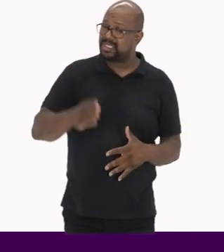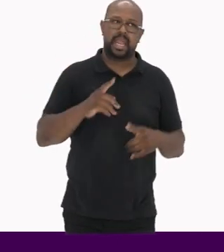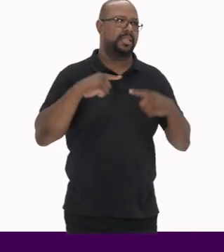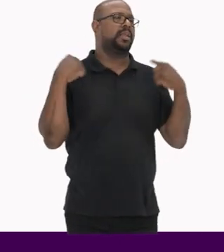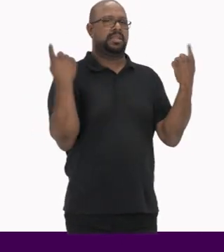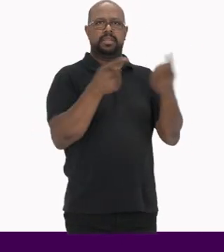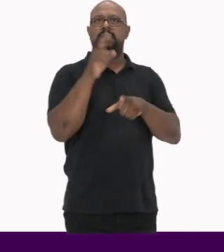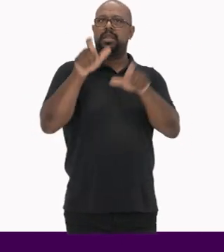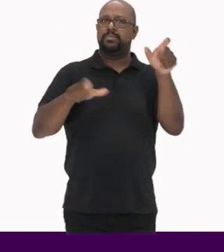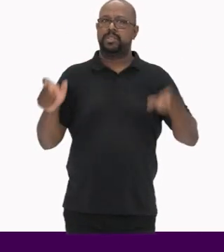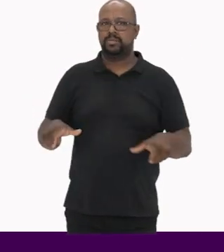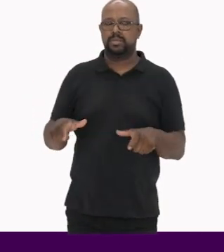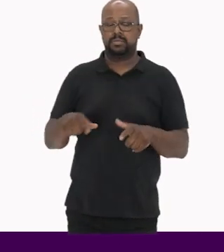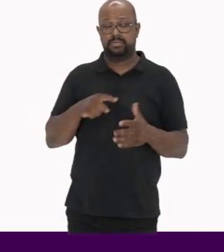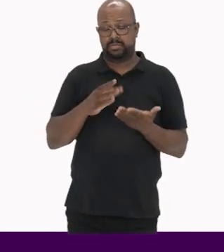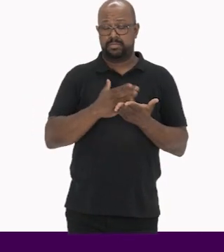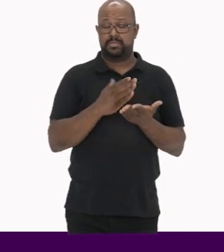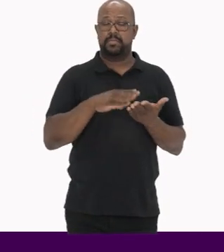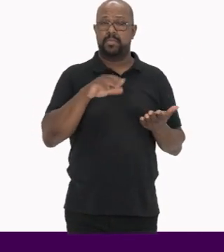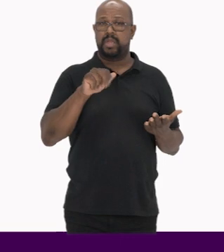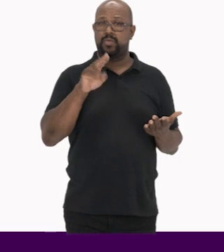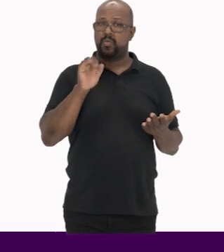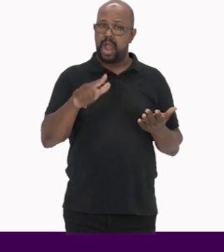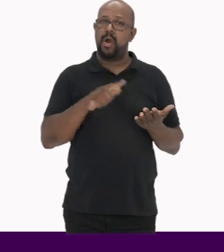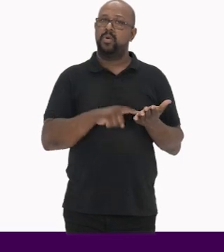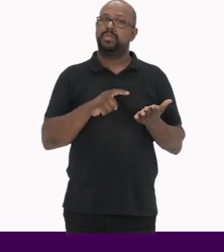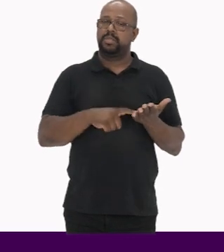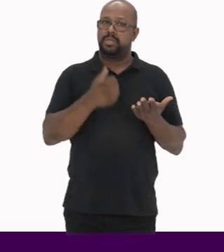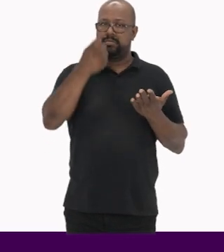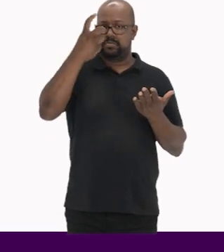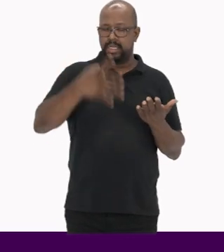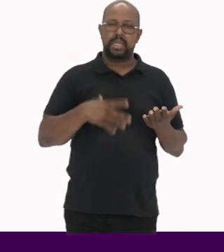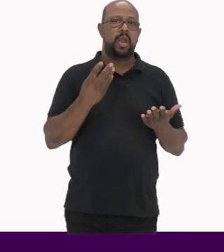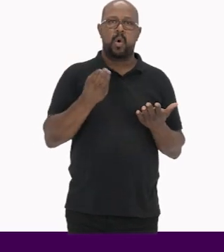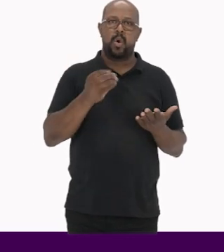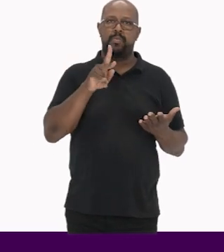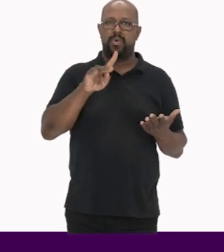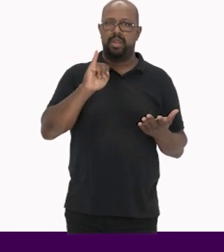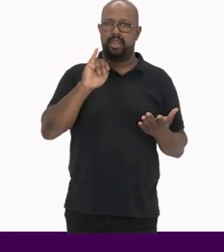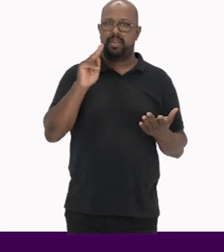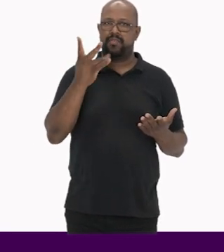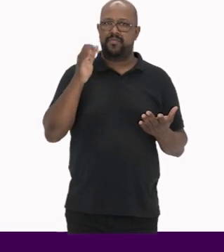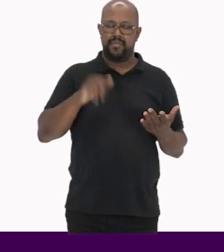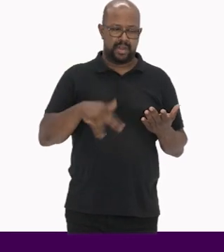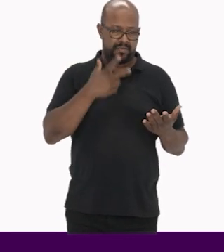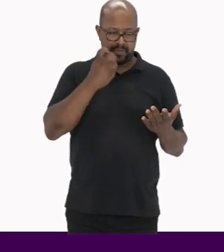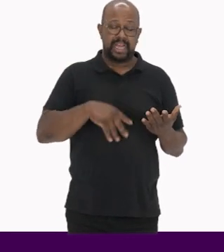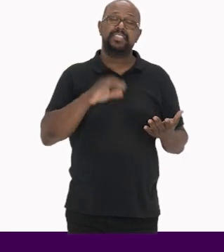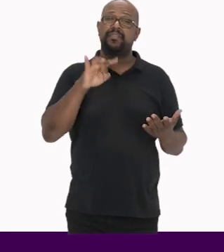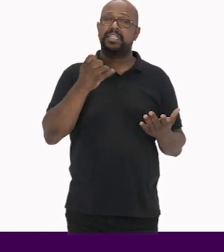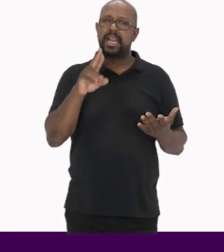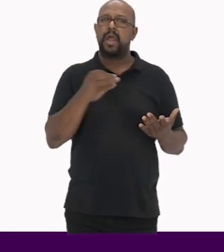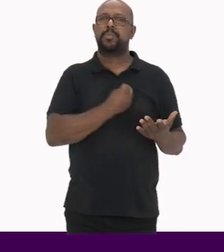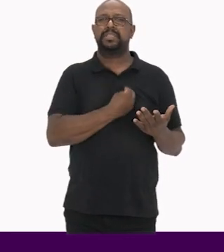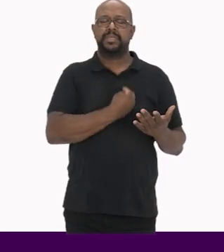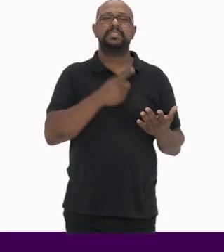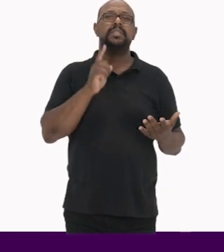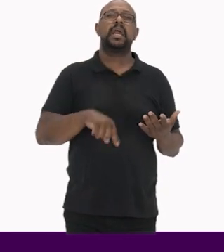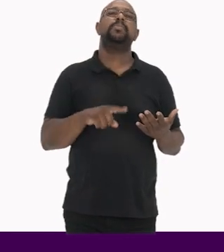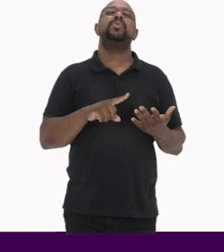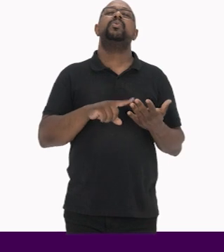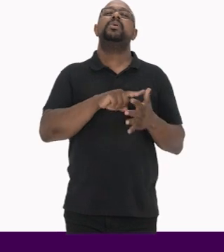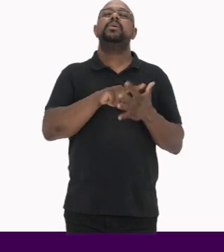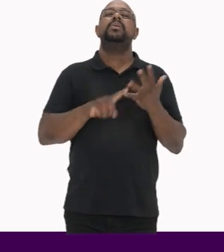comunidade De acordo com o Manual de Aplicação de Inventário Participativo do IFAM O inventário participativo é